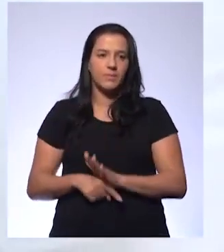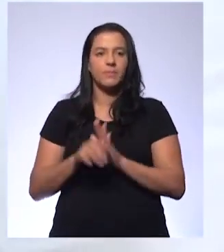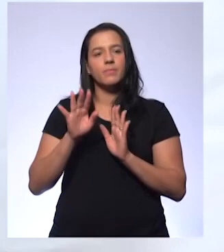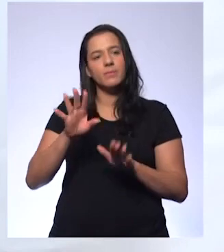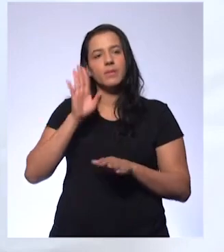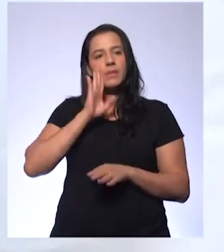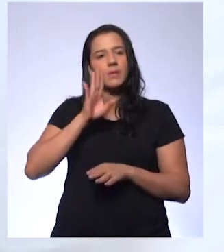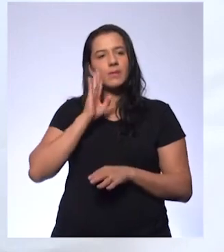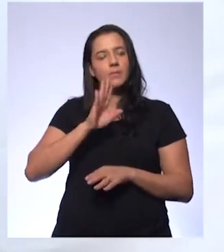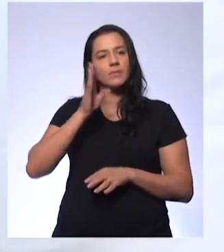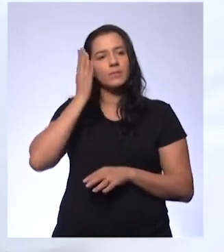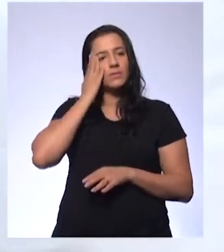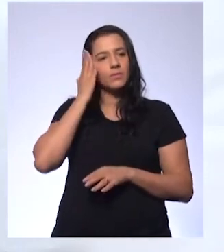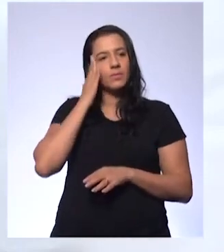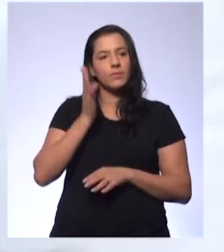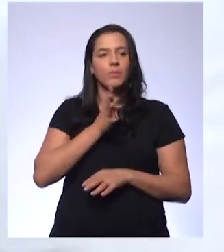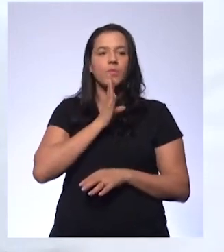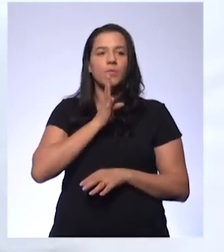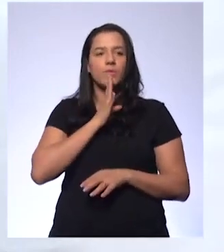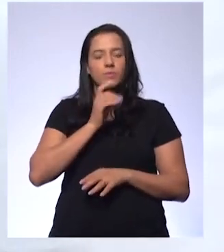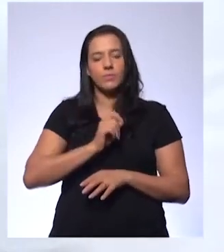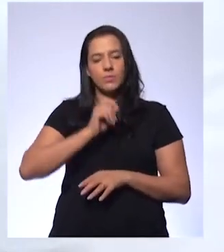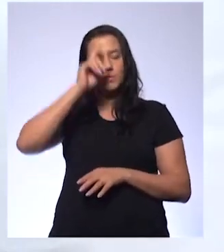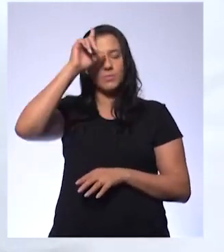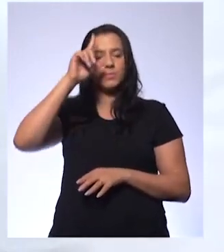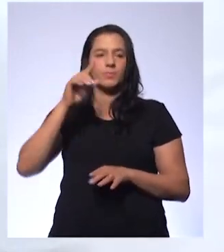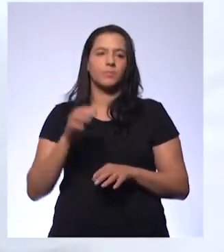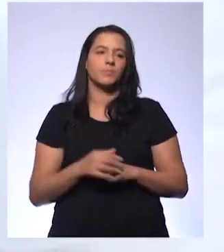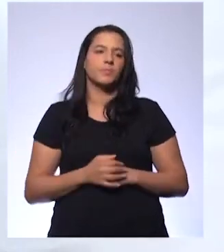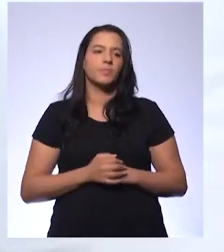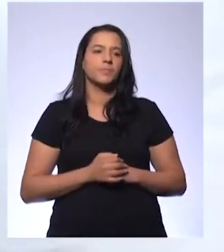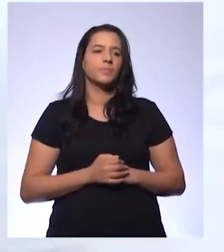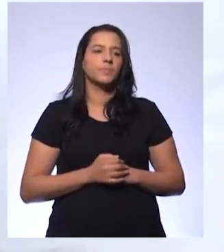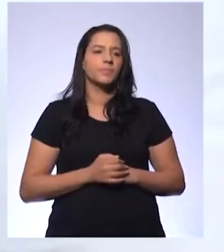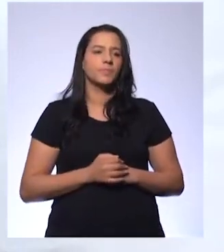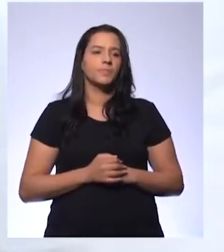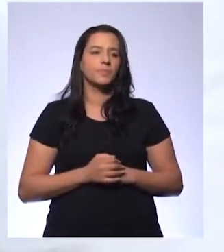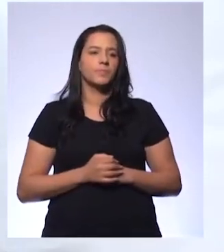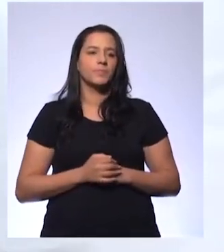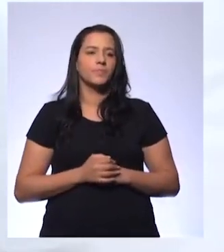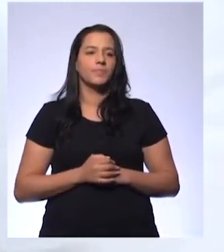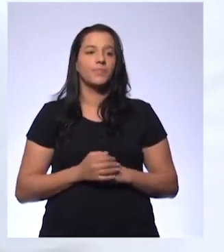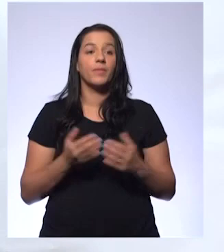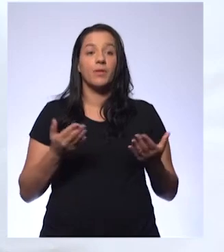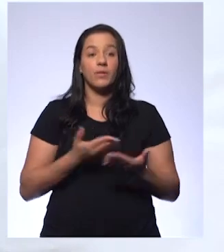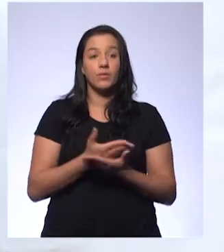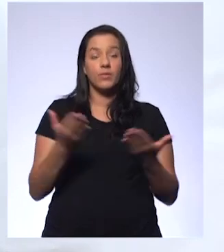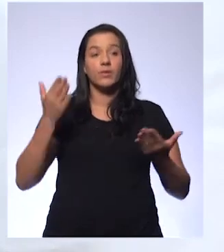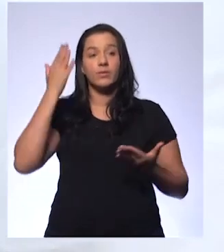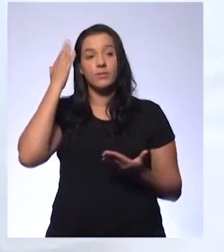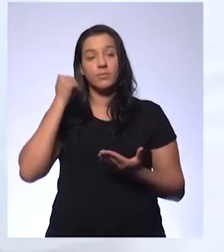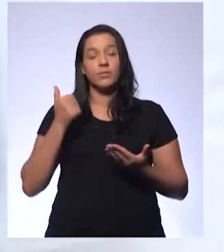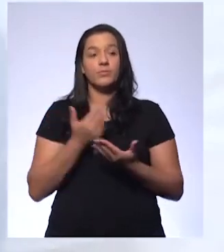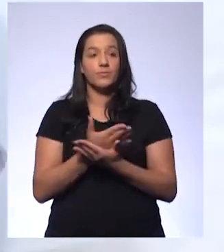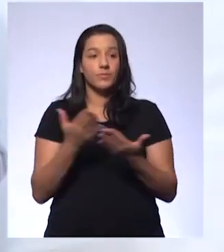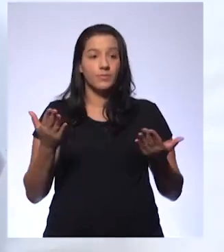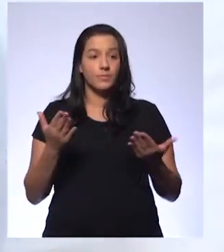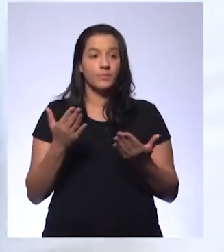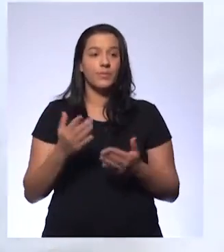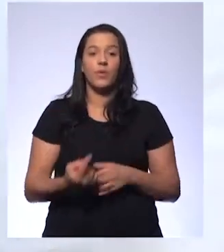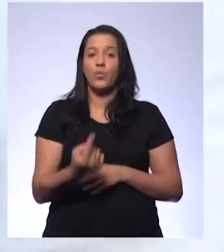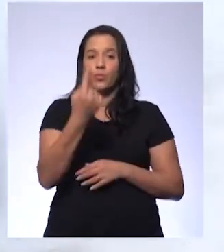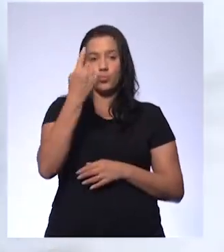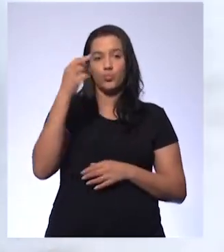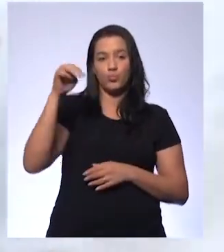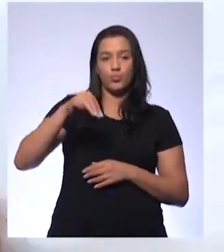saber, né? Conhecimento não ocupa espaço, certo? Bom, agora eu quero saber de vocês, tá bom? E aí eu vou dar um